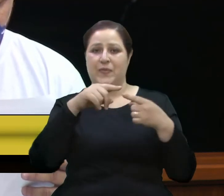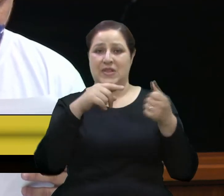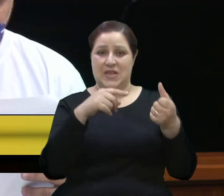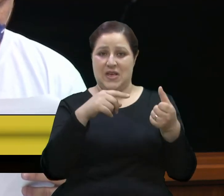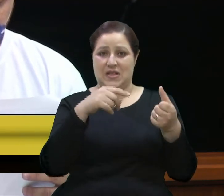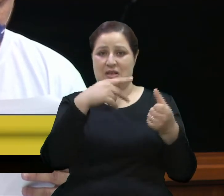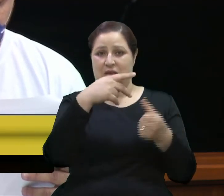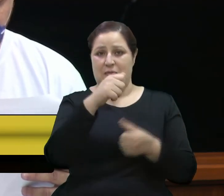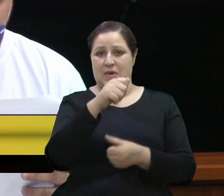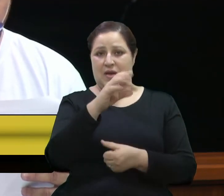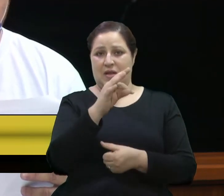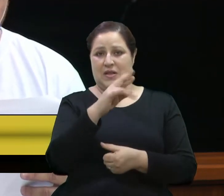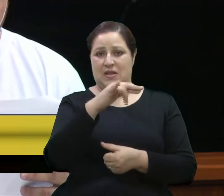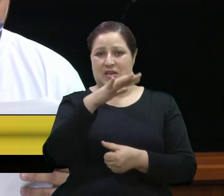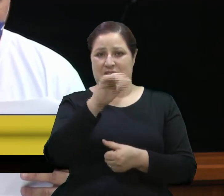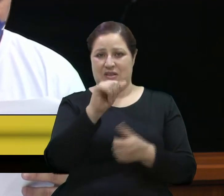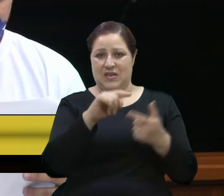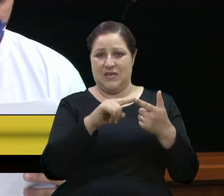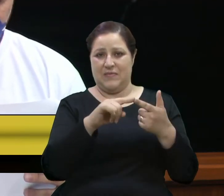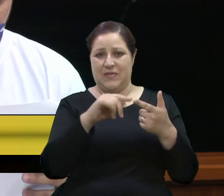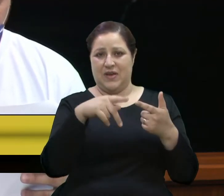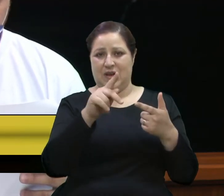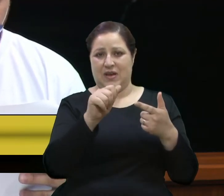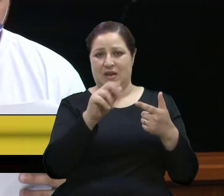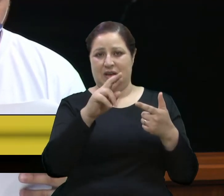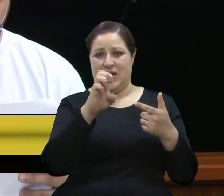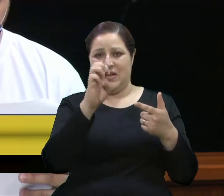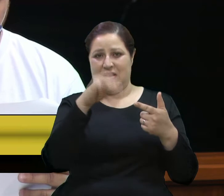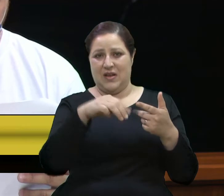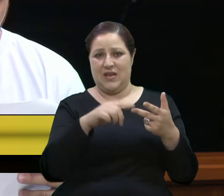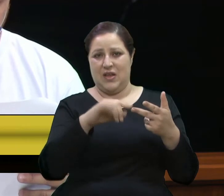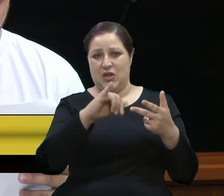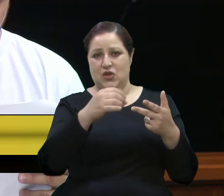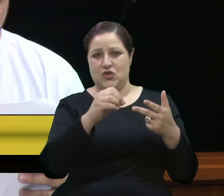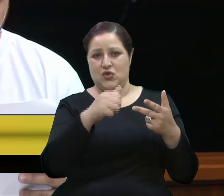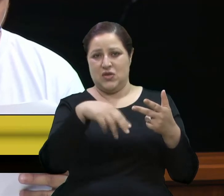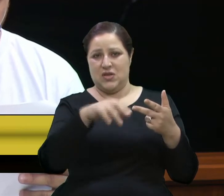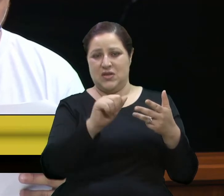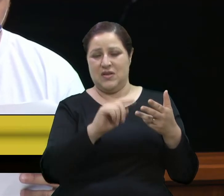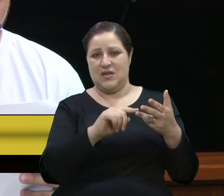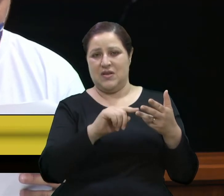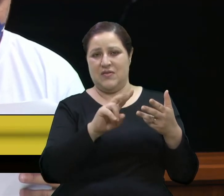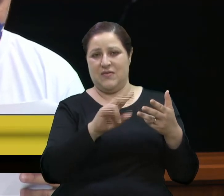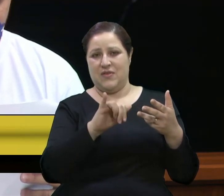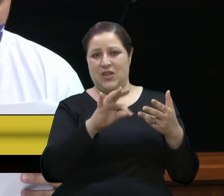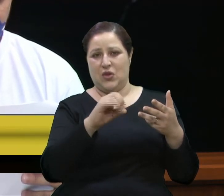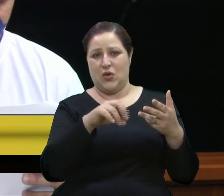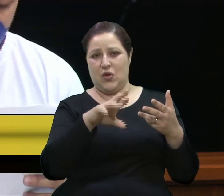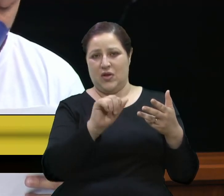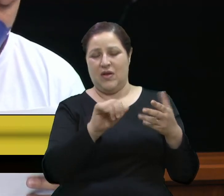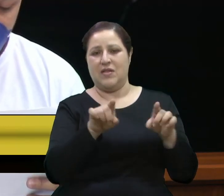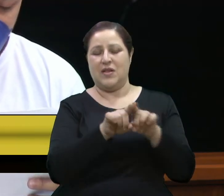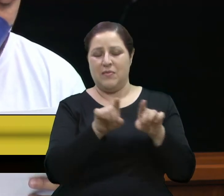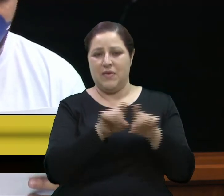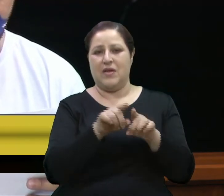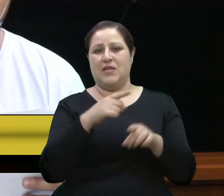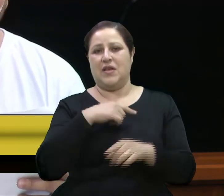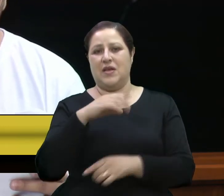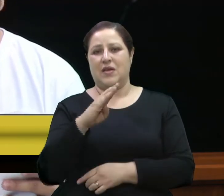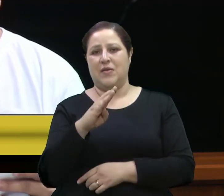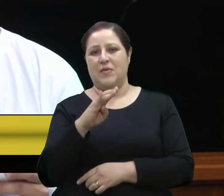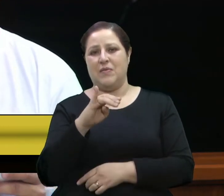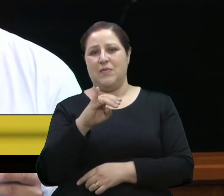G. Anderson, filho de Jussara, e Bárbara, Joana e Vitória, filho de Jusserema. Também teve três bisnetos, Aldair, já